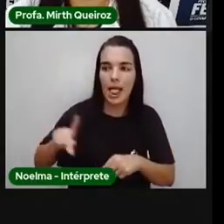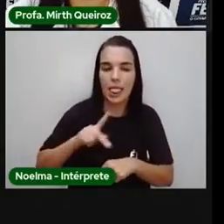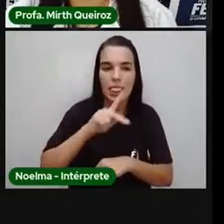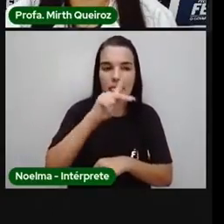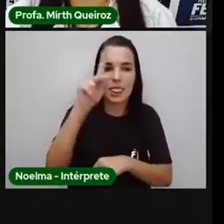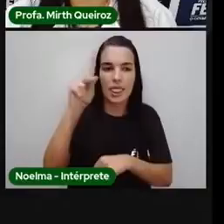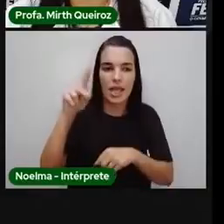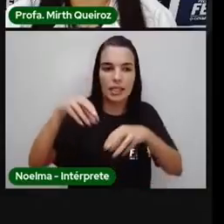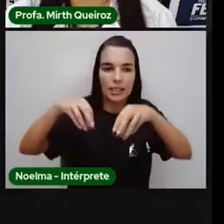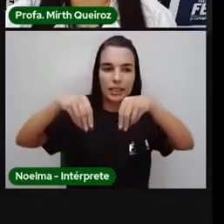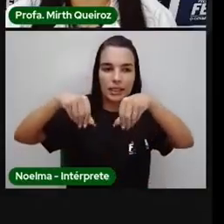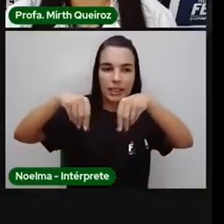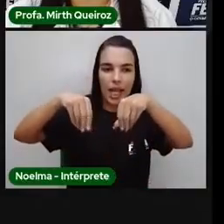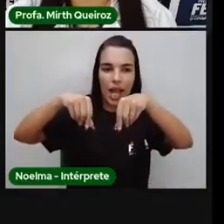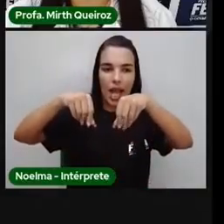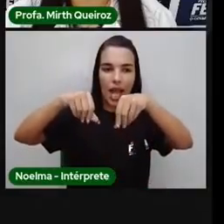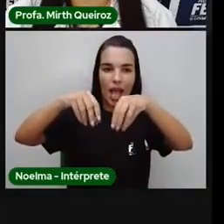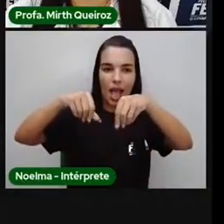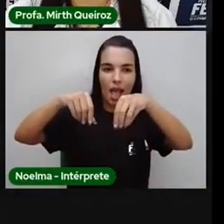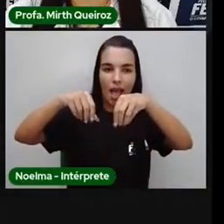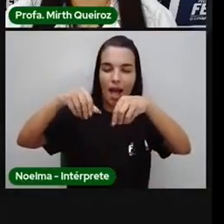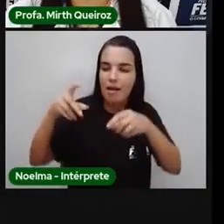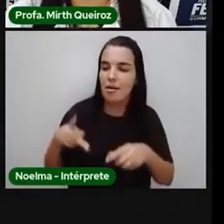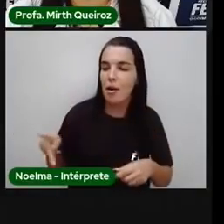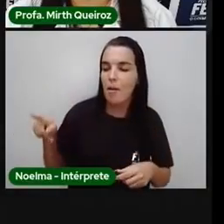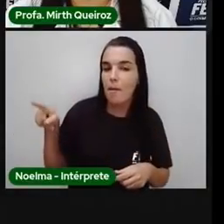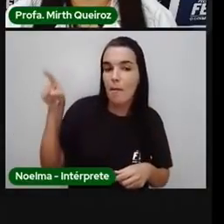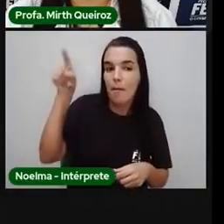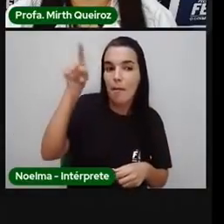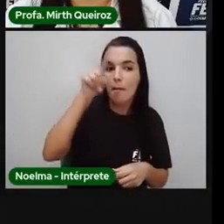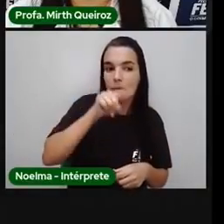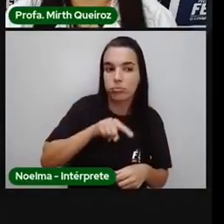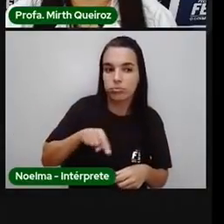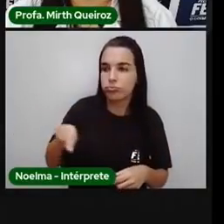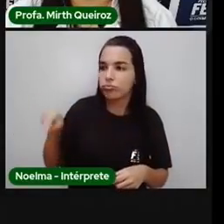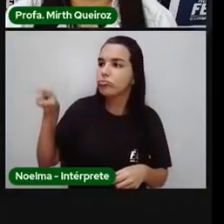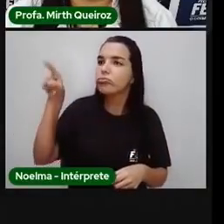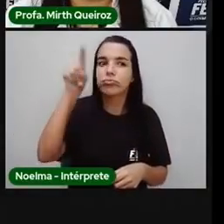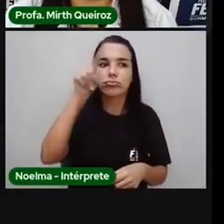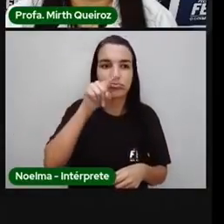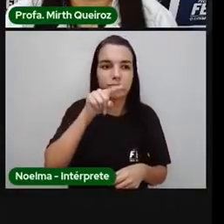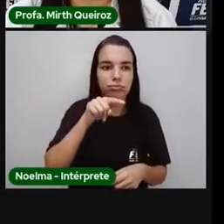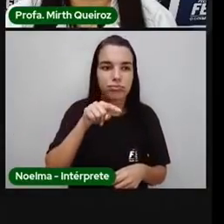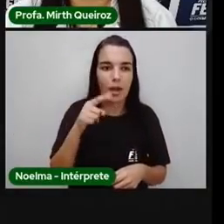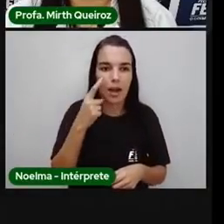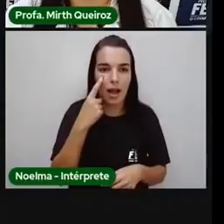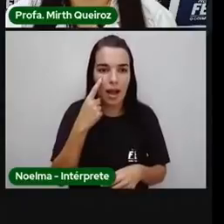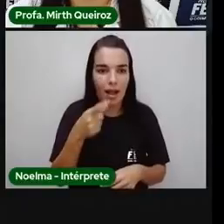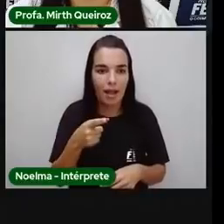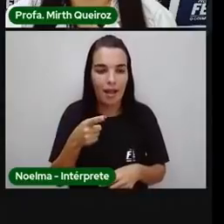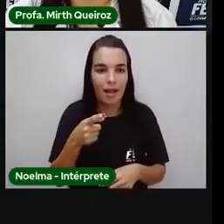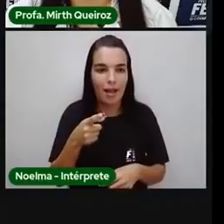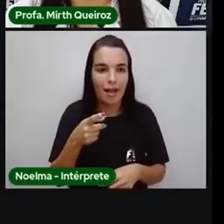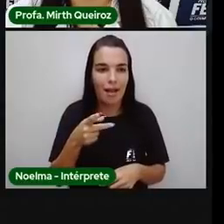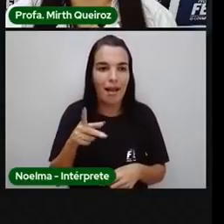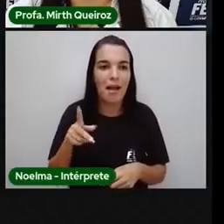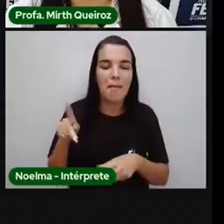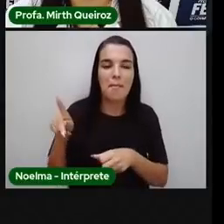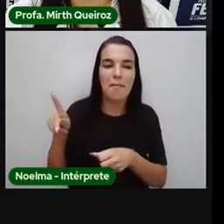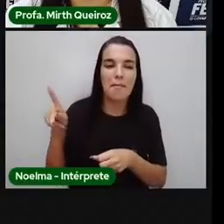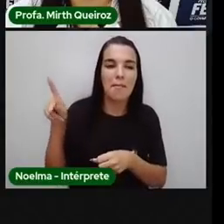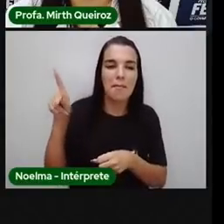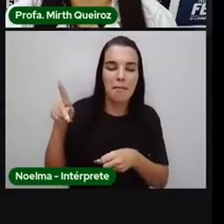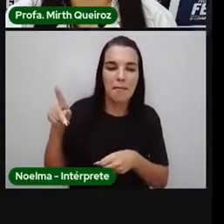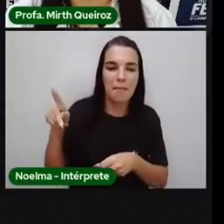E todo esse que a gente acha que é um planeta, que a gente não quer ver somente como um planeta, todo esse